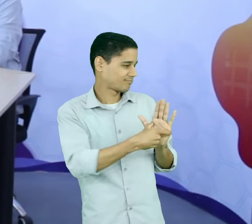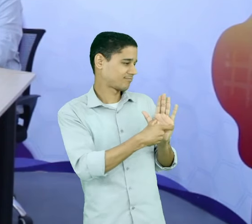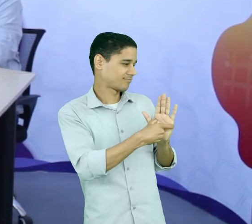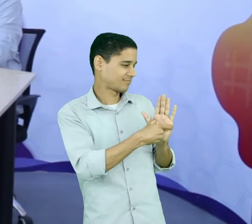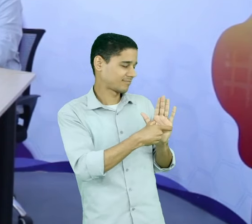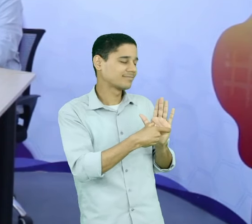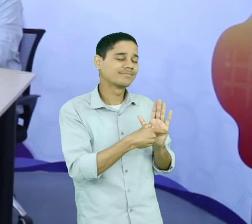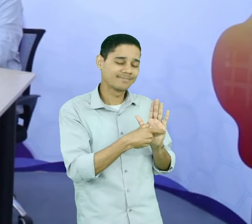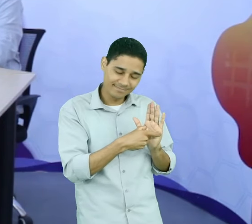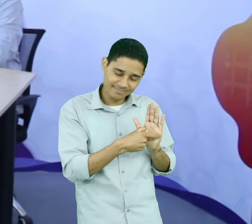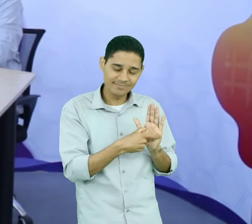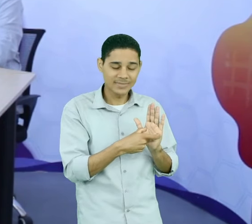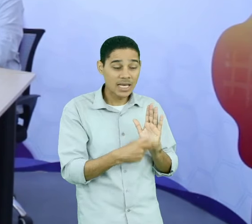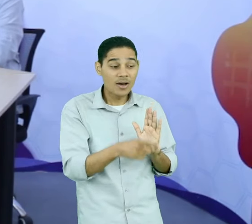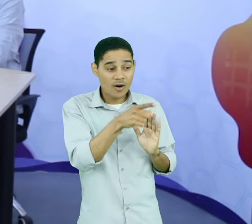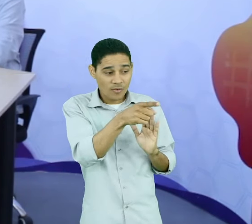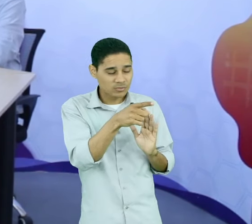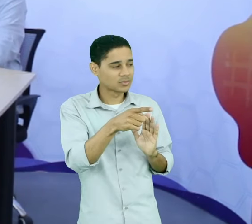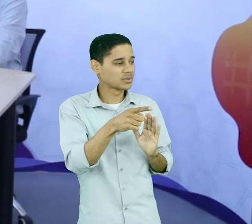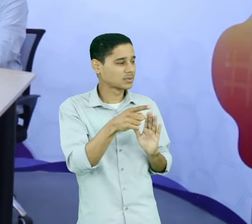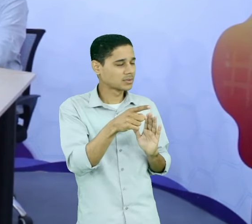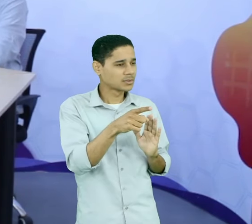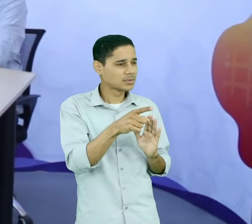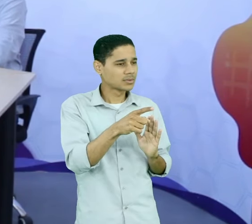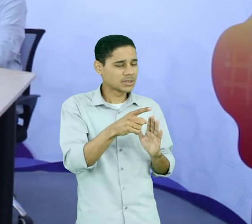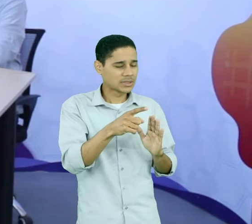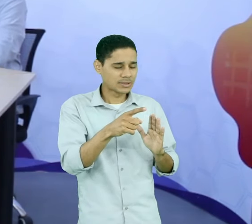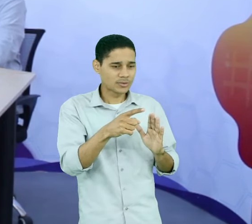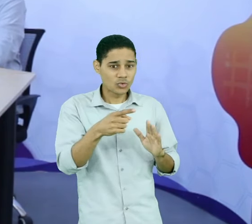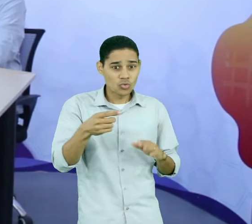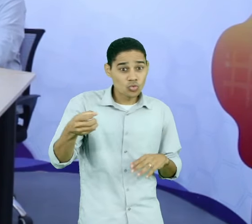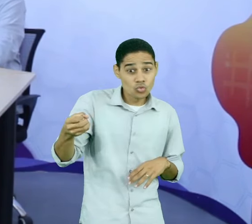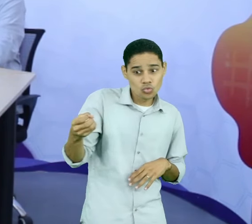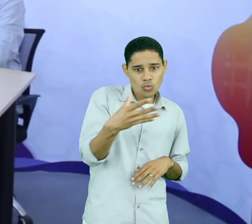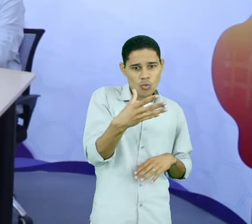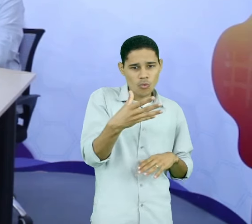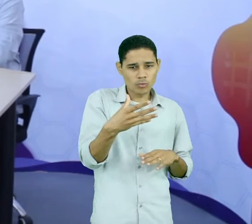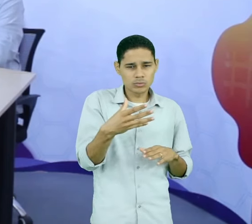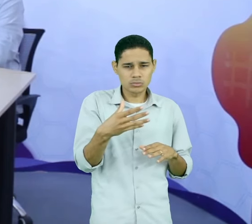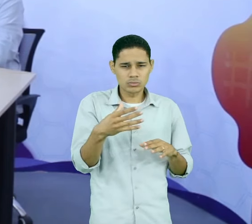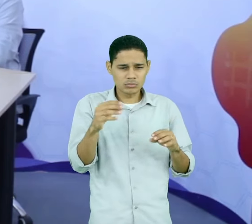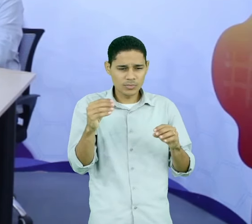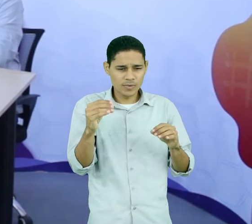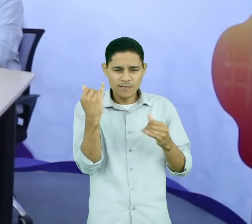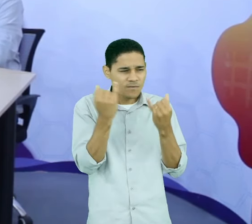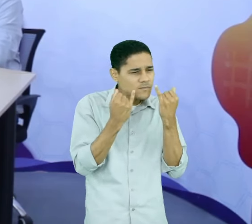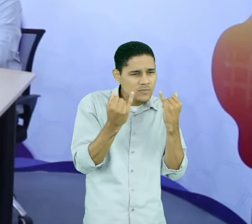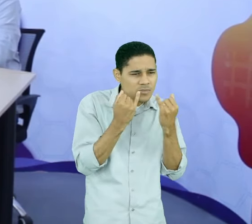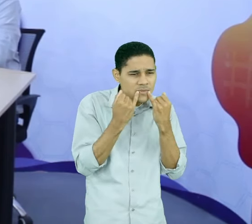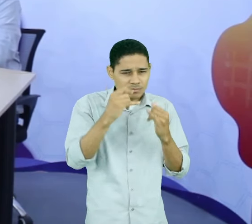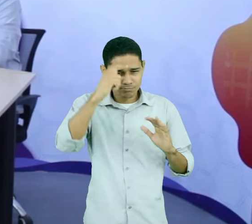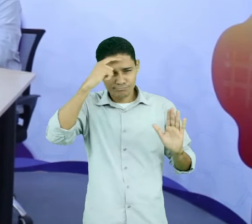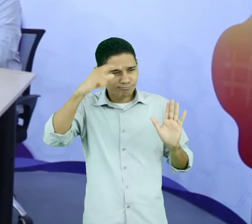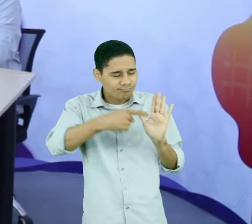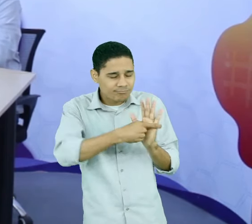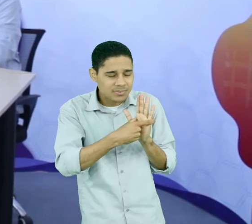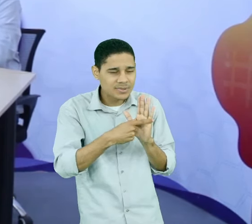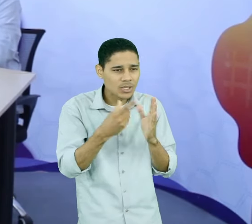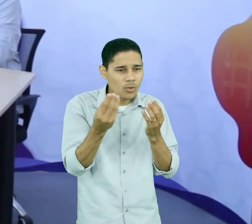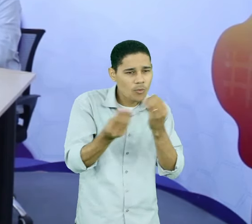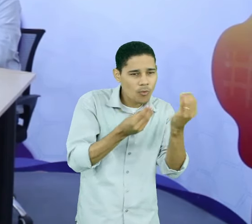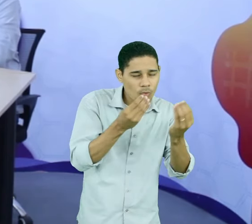capacidade de lidar com esse mundo de dados para dar suporte à tomada de decisão